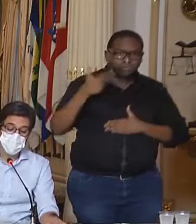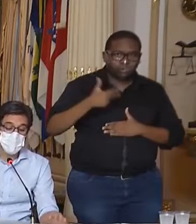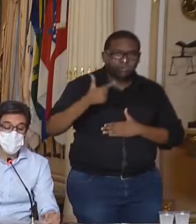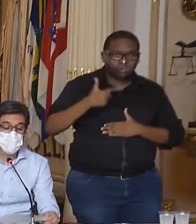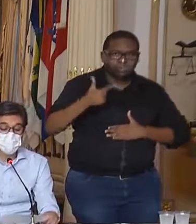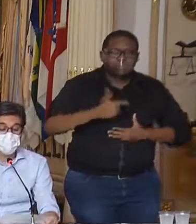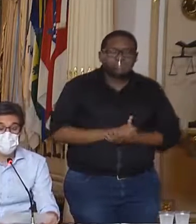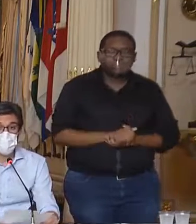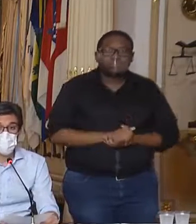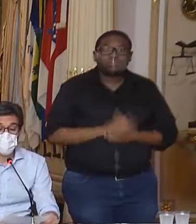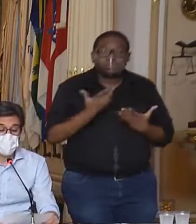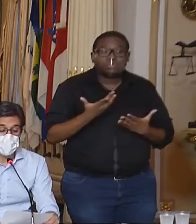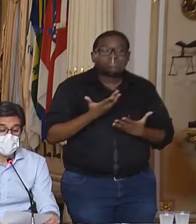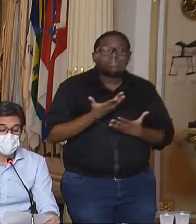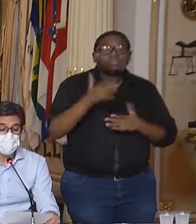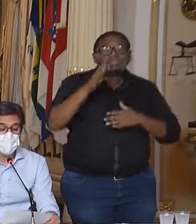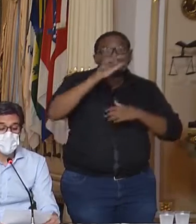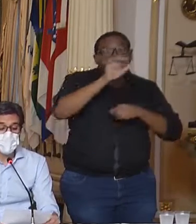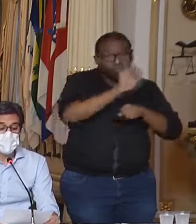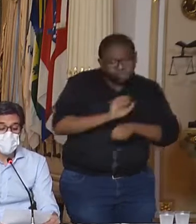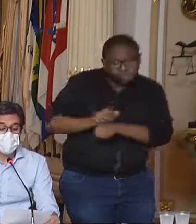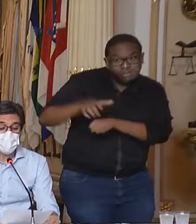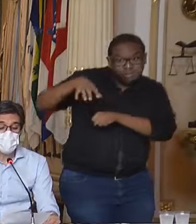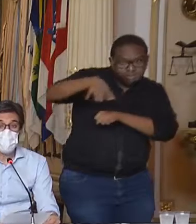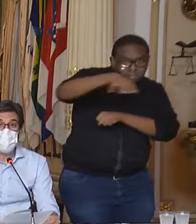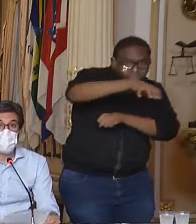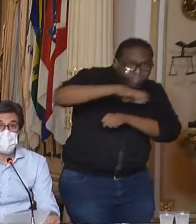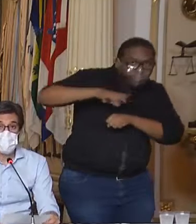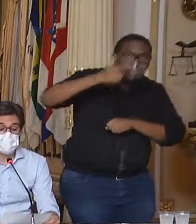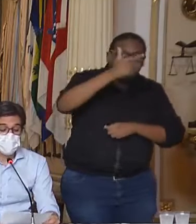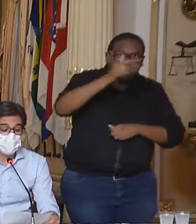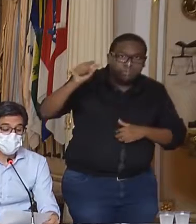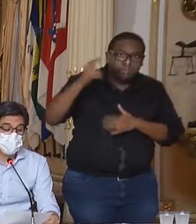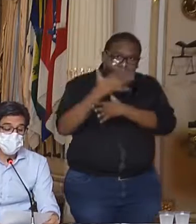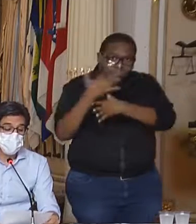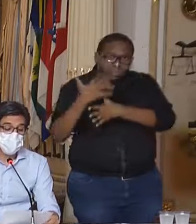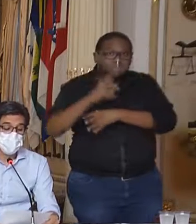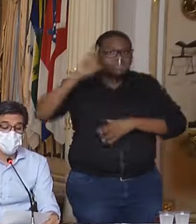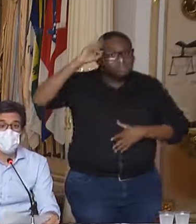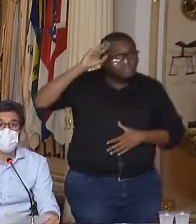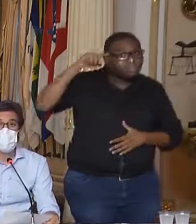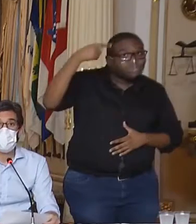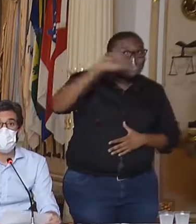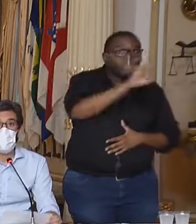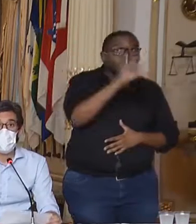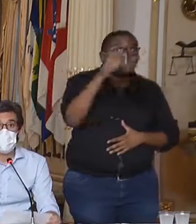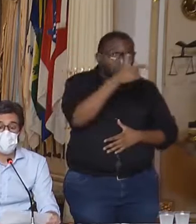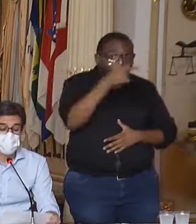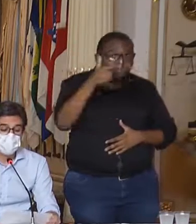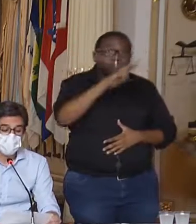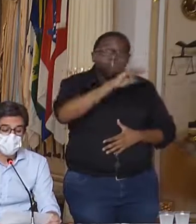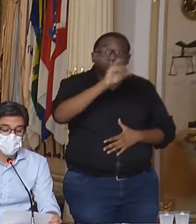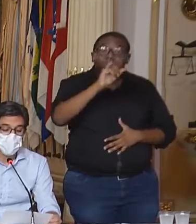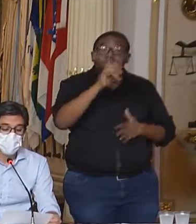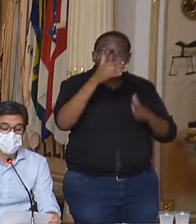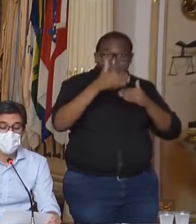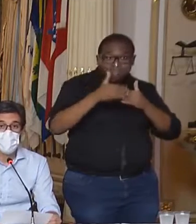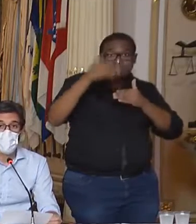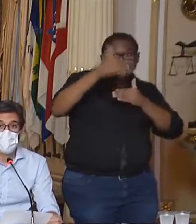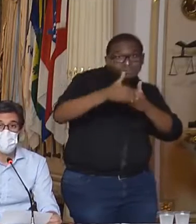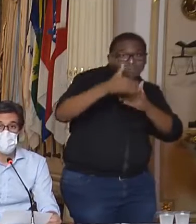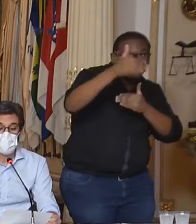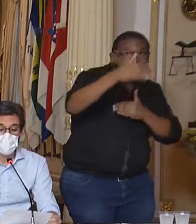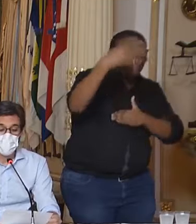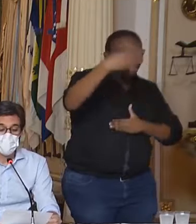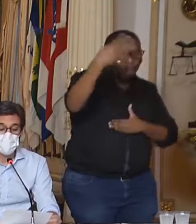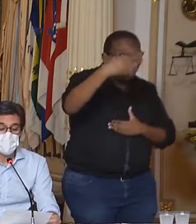O restante do Estado, a partir da próxima segunda-feira, dia 22, passará para a etapa 4 do nosso plano, a fase